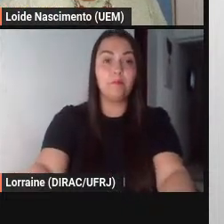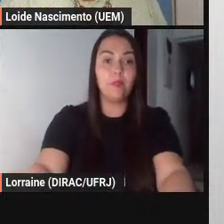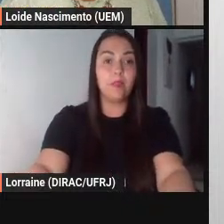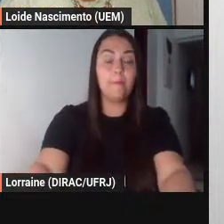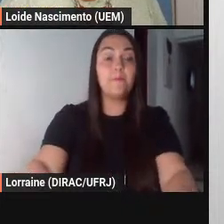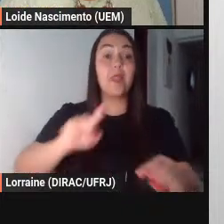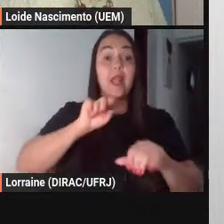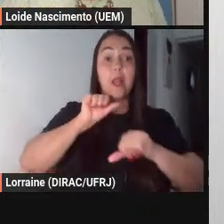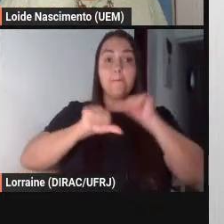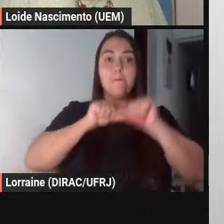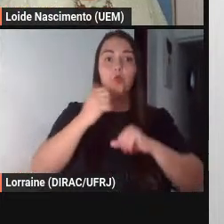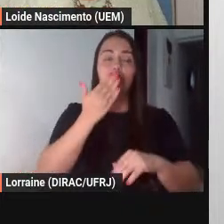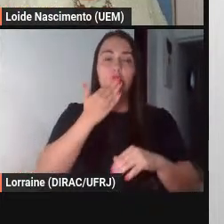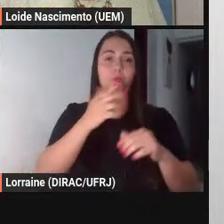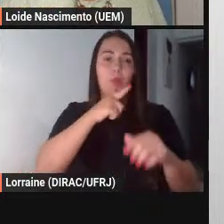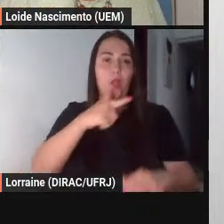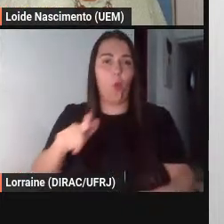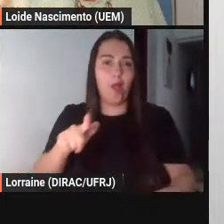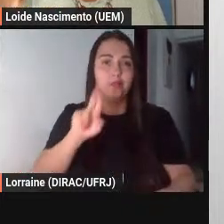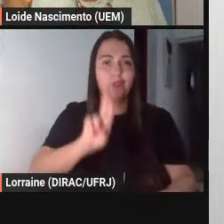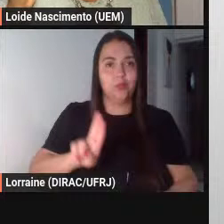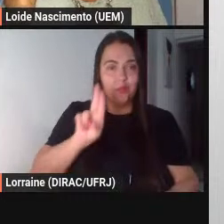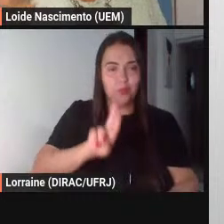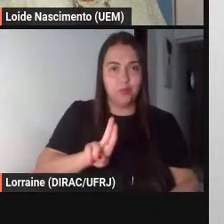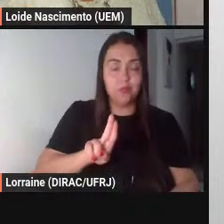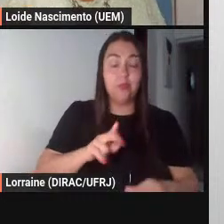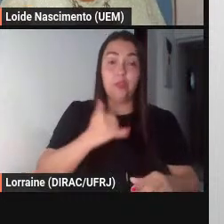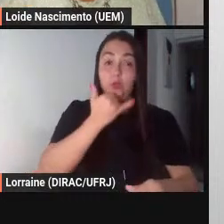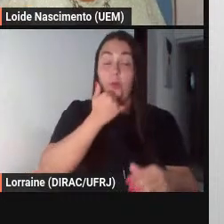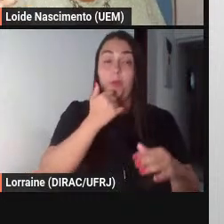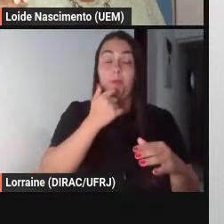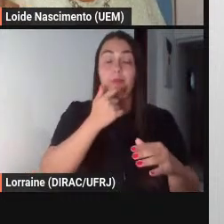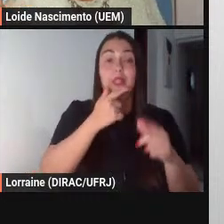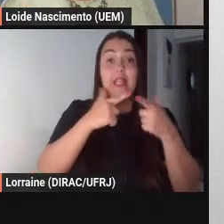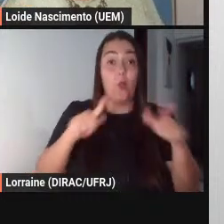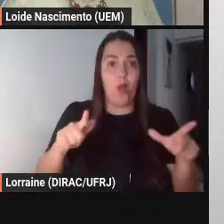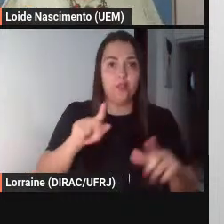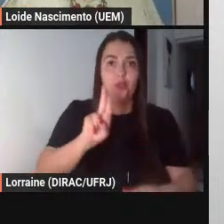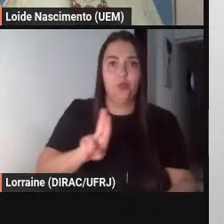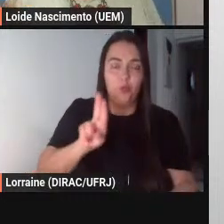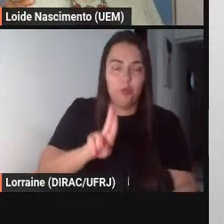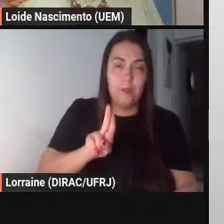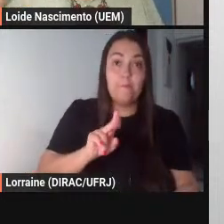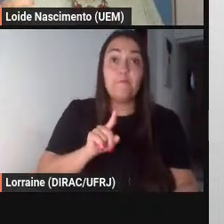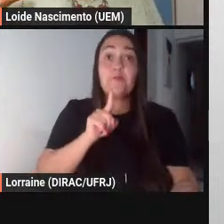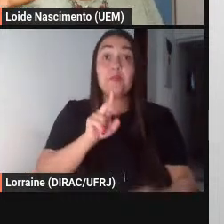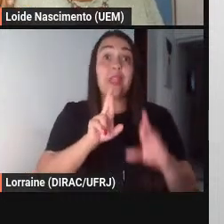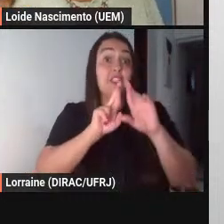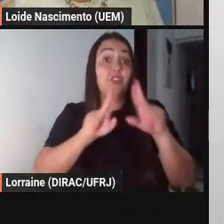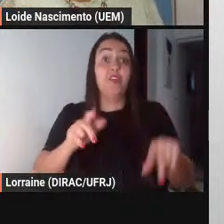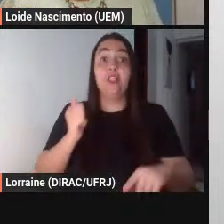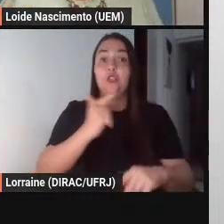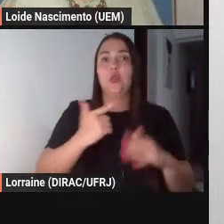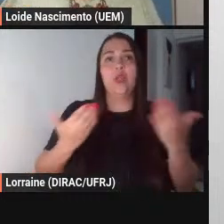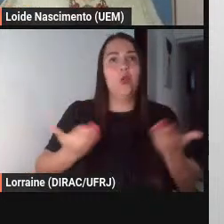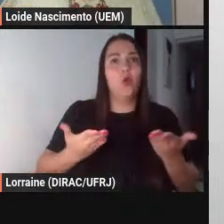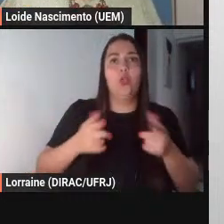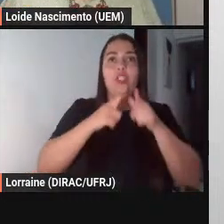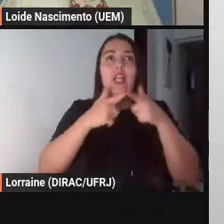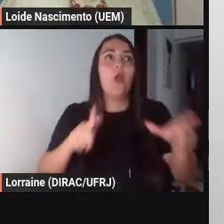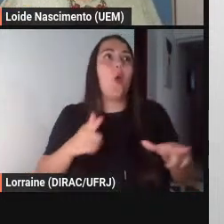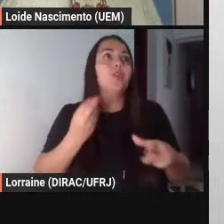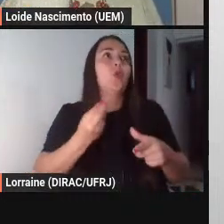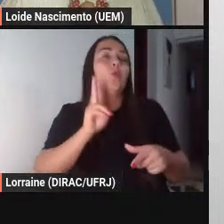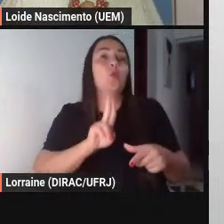primeira edição não a fábula ainda é diferente né do que a gente conhece hoje porque não havia os comentários das